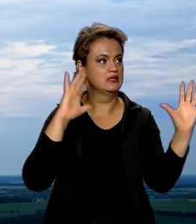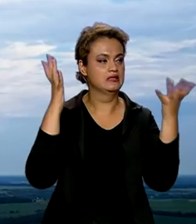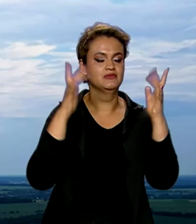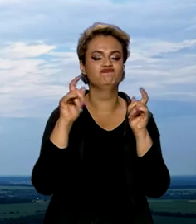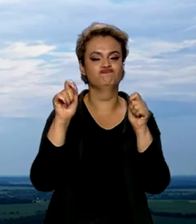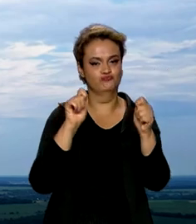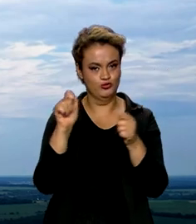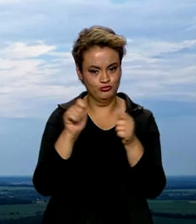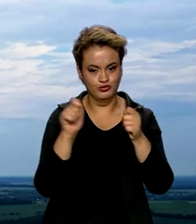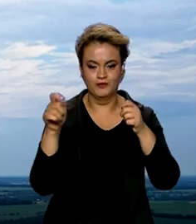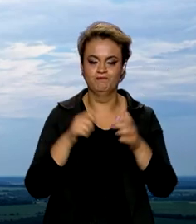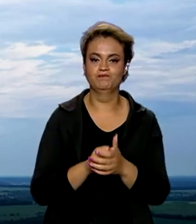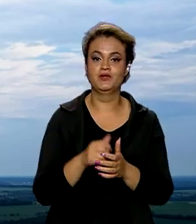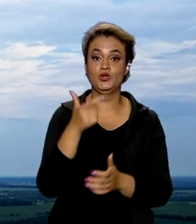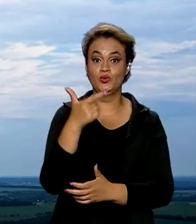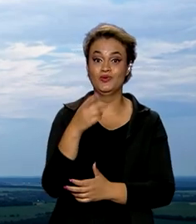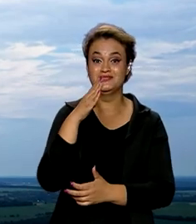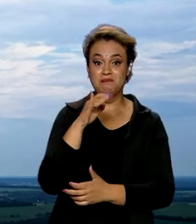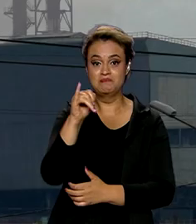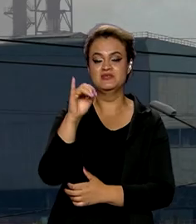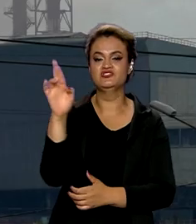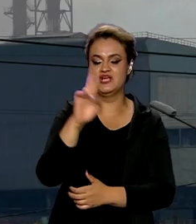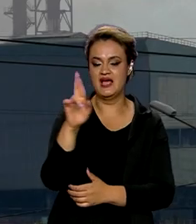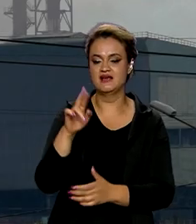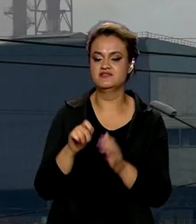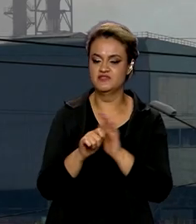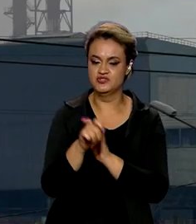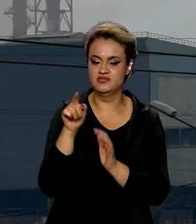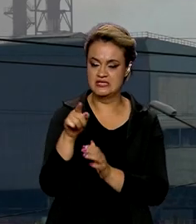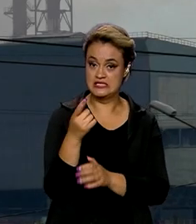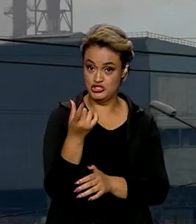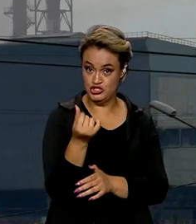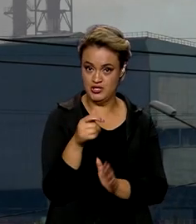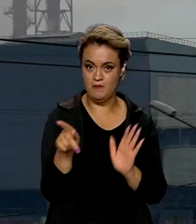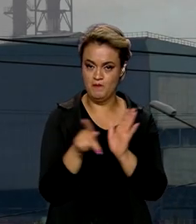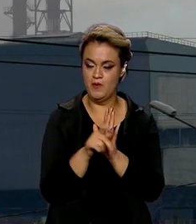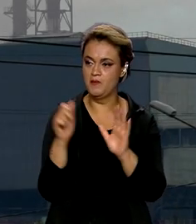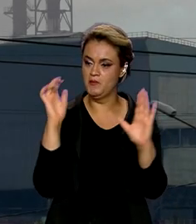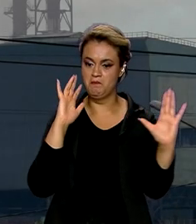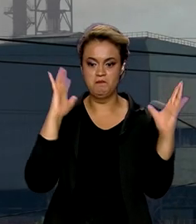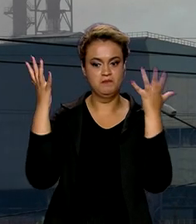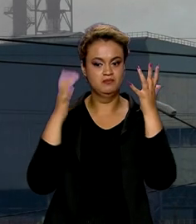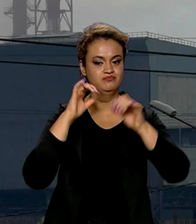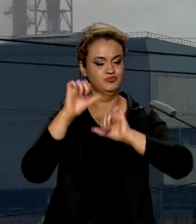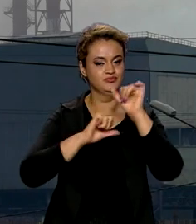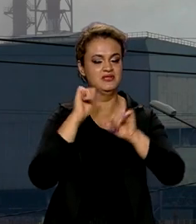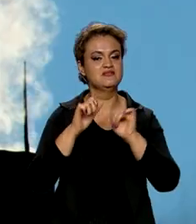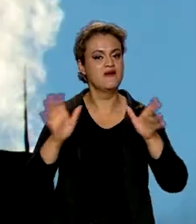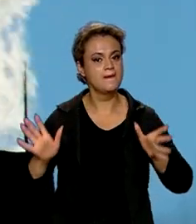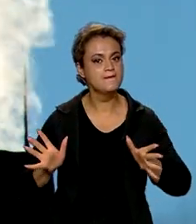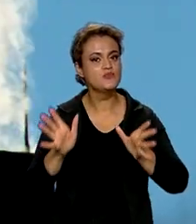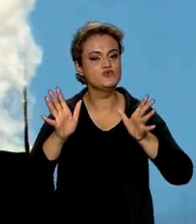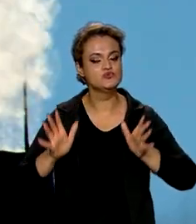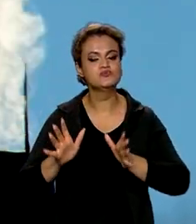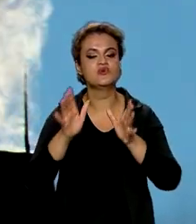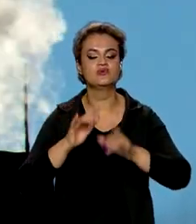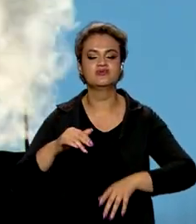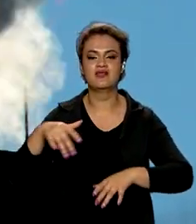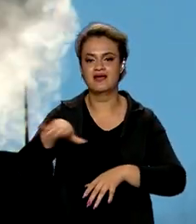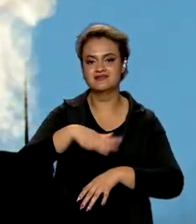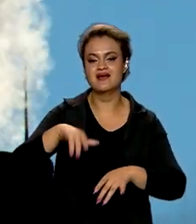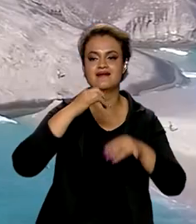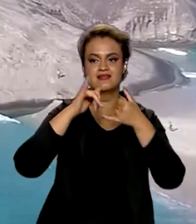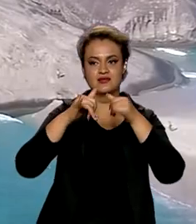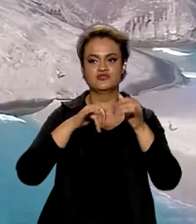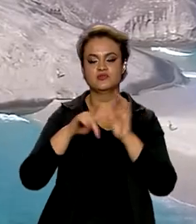Com cerca de 2 bilhões de reais em recursos, o Fundo Nacional sobre Mudança do Clima deve impulsionar a transição energética no